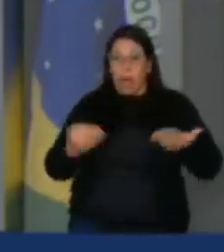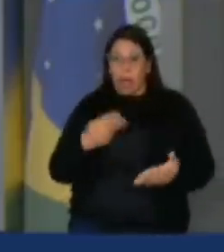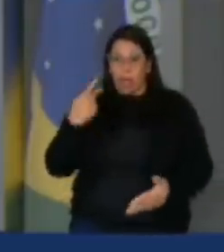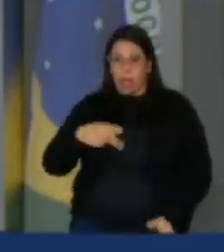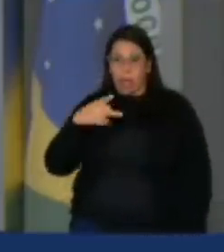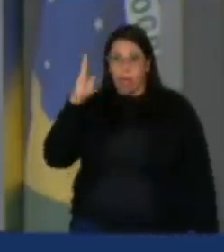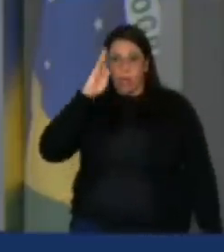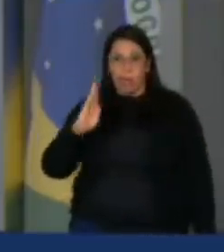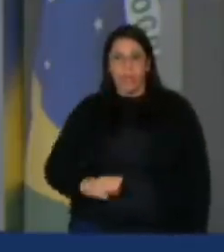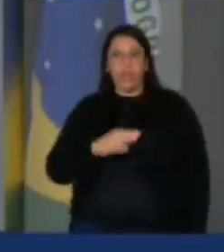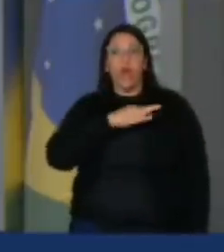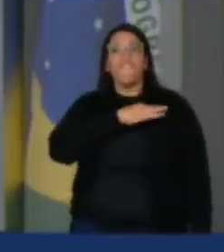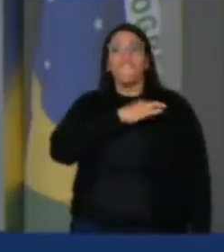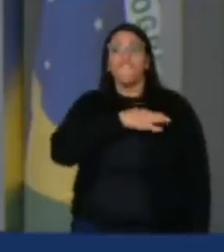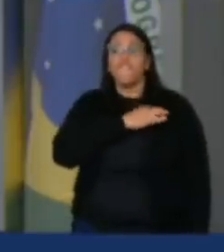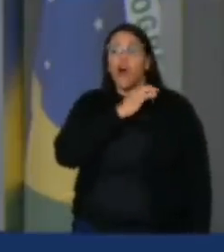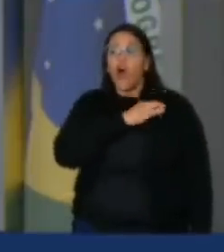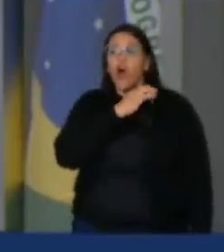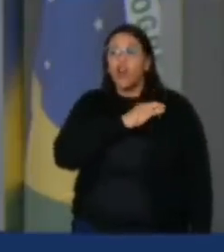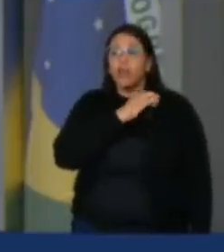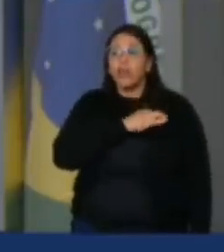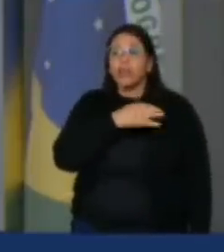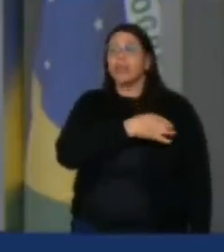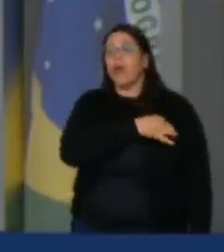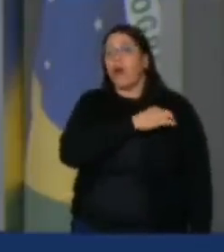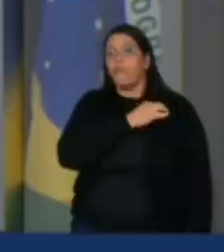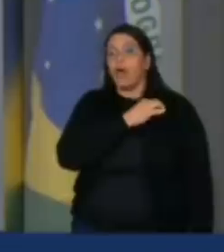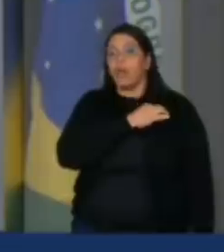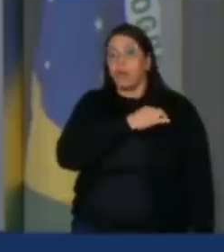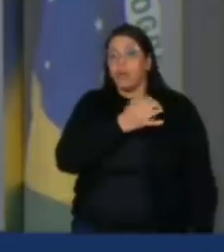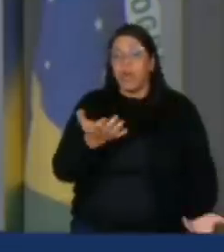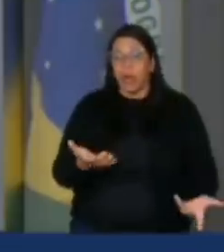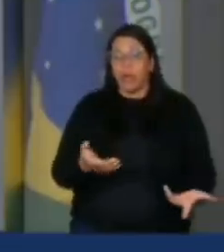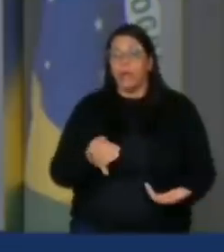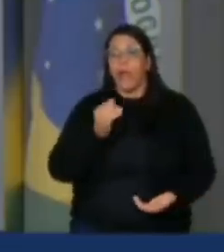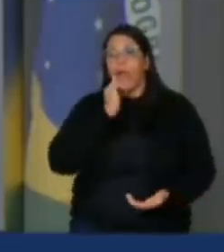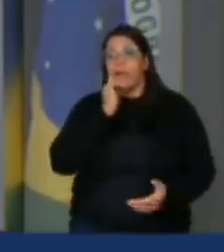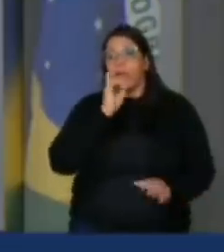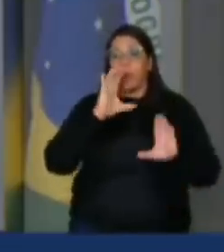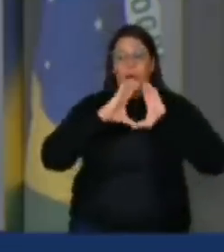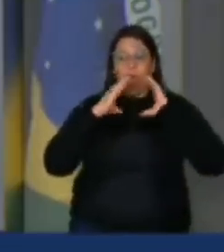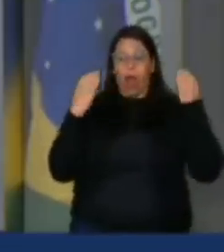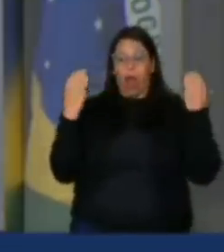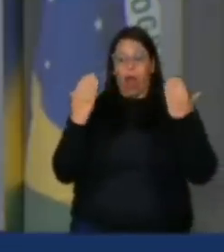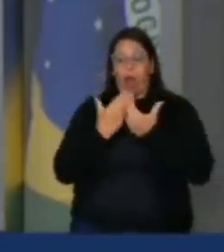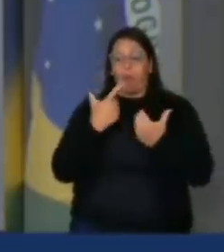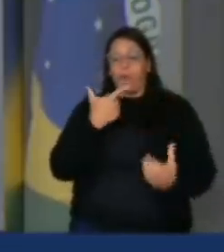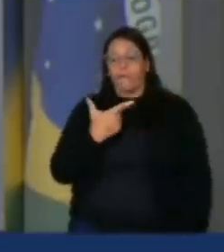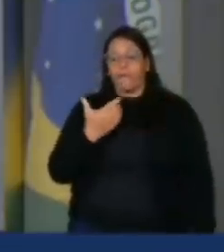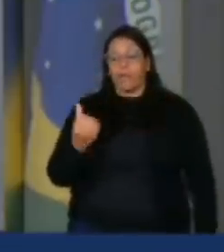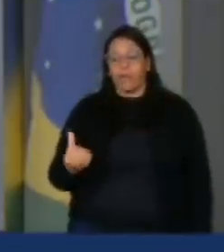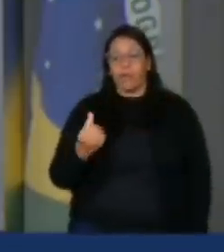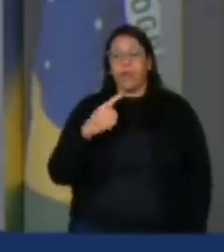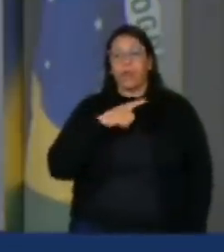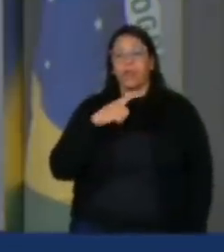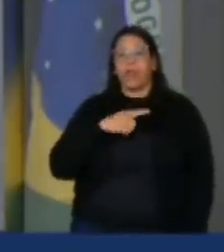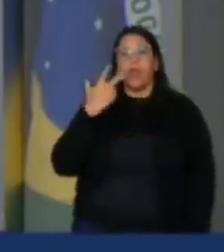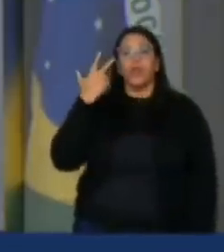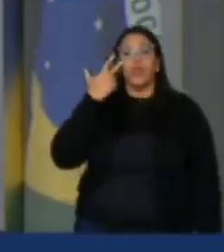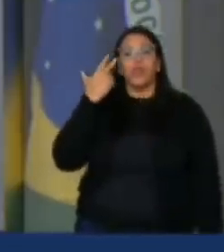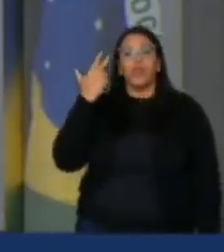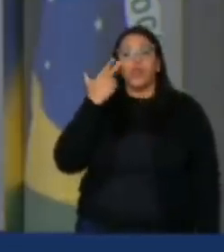Mas o mais interessante é o seguinte. Preocupado com a meta que foi registrada, inclusive, na COP26, de neutralidade de carbono em 2050,